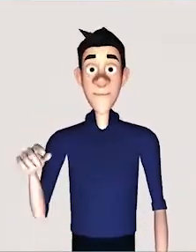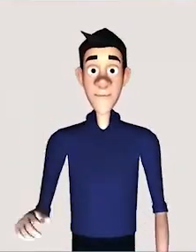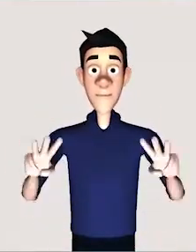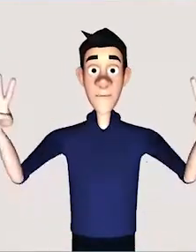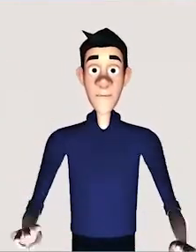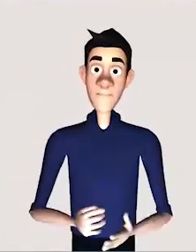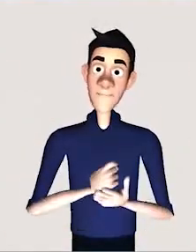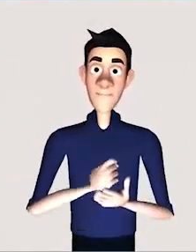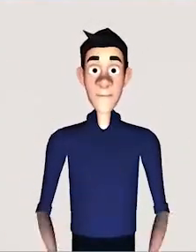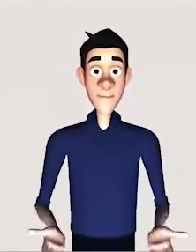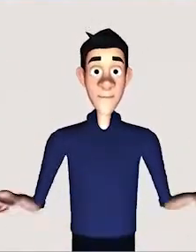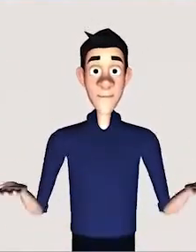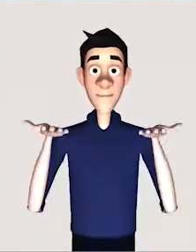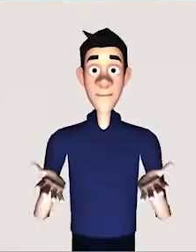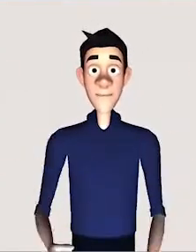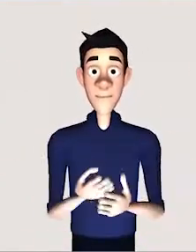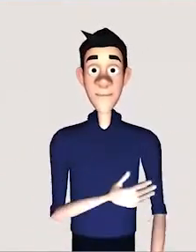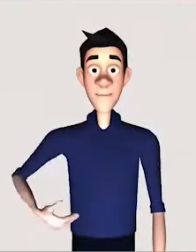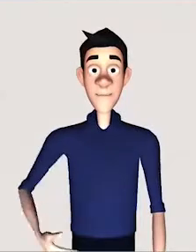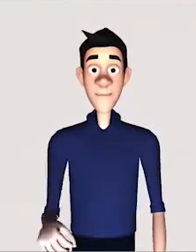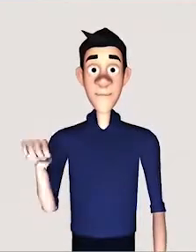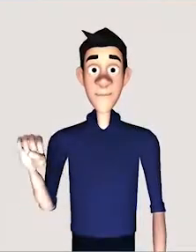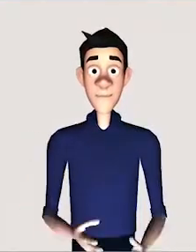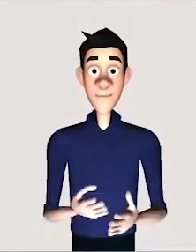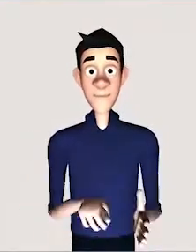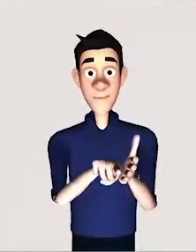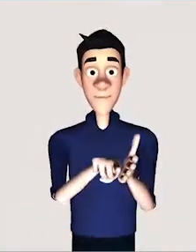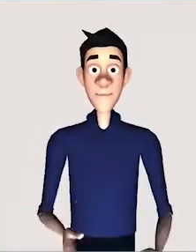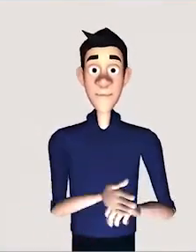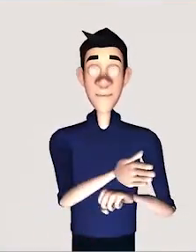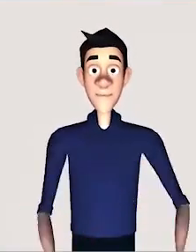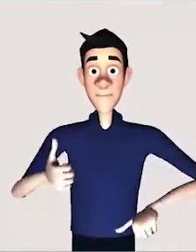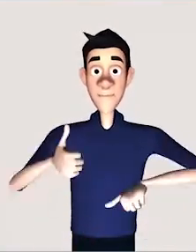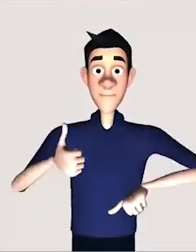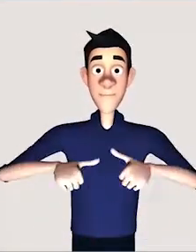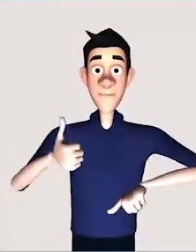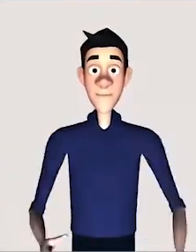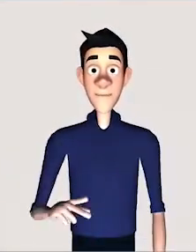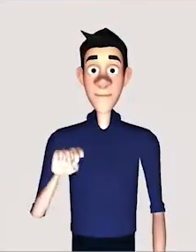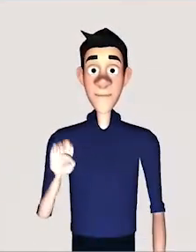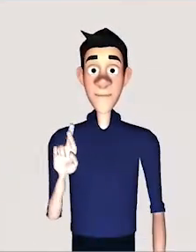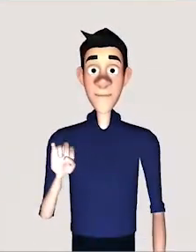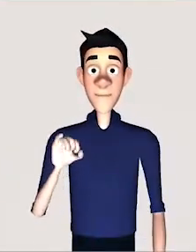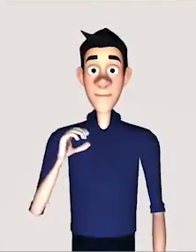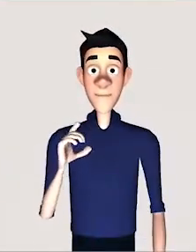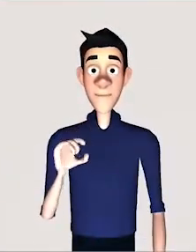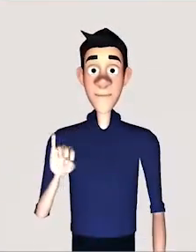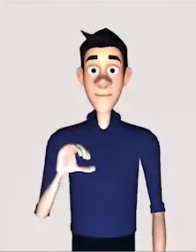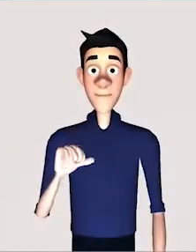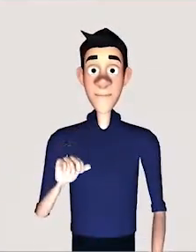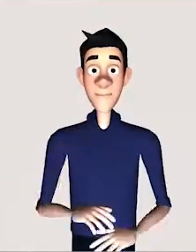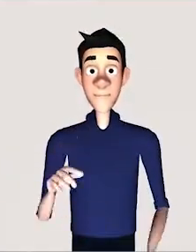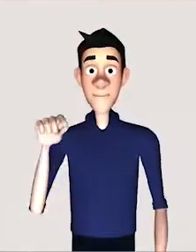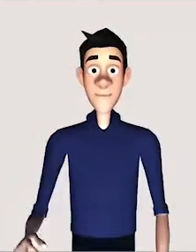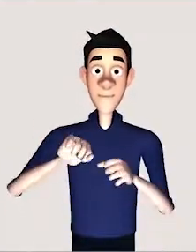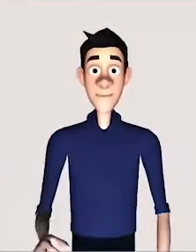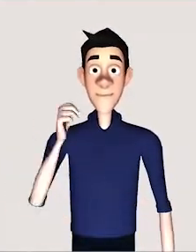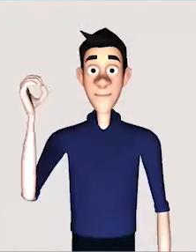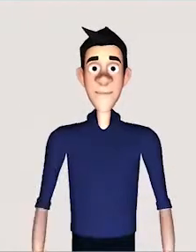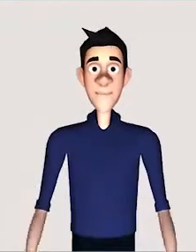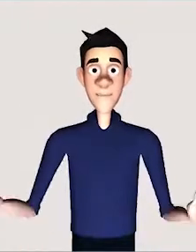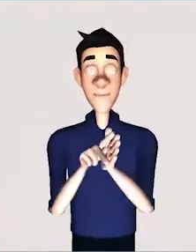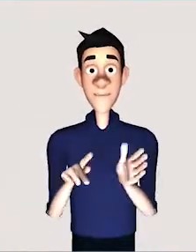diagnósticos devem objetivar a progressiva melhoria da qualidade, do funcionamento e do atendimento às necessidades do visitante.